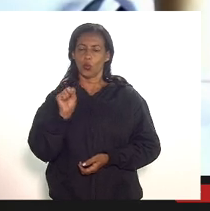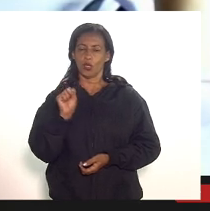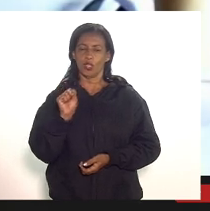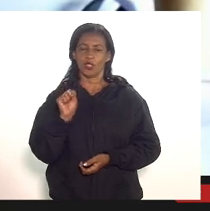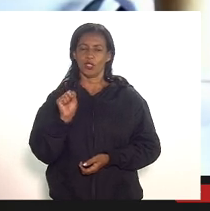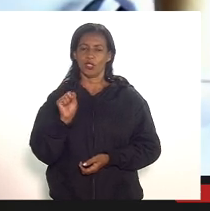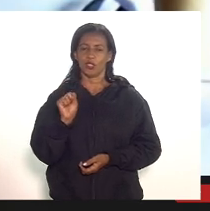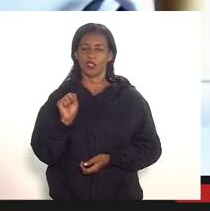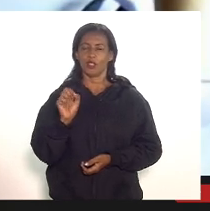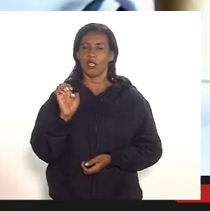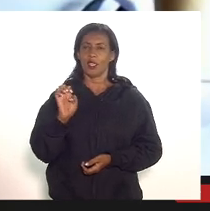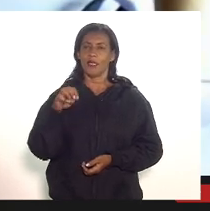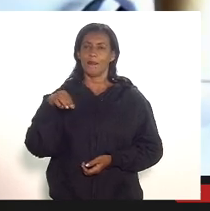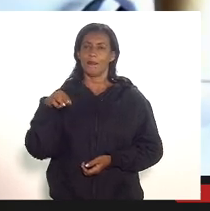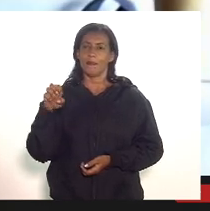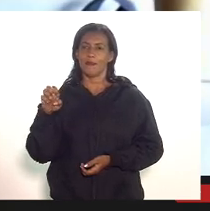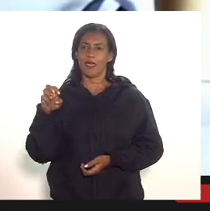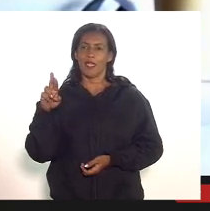da Emerge